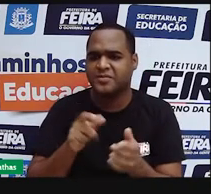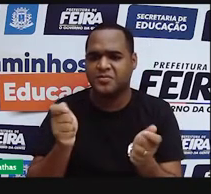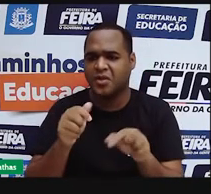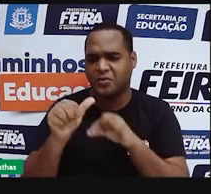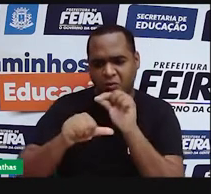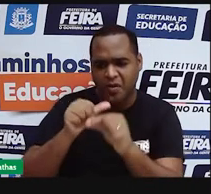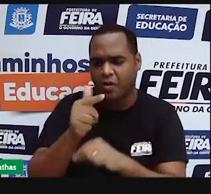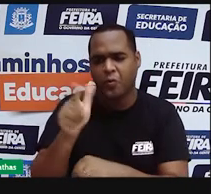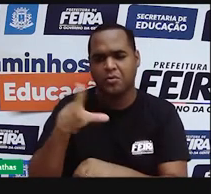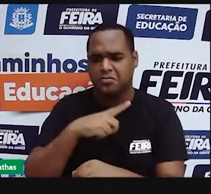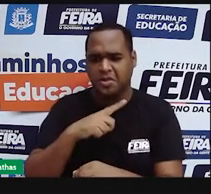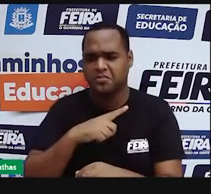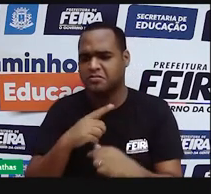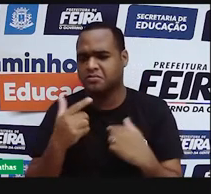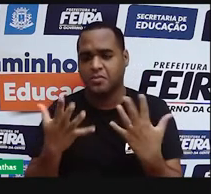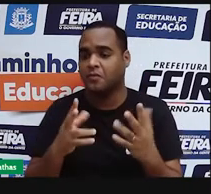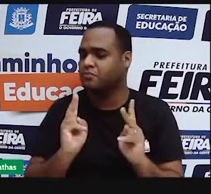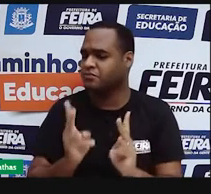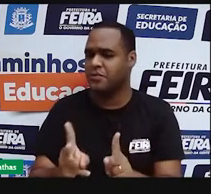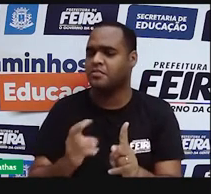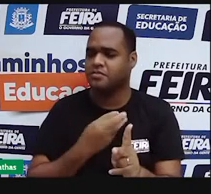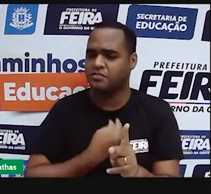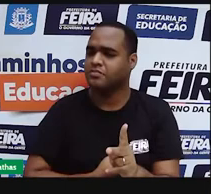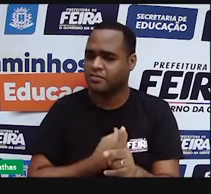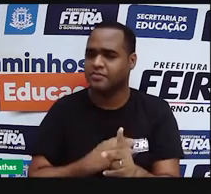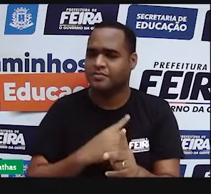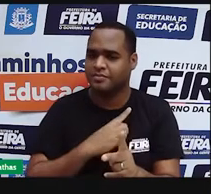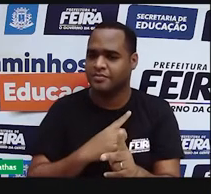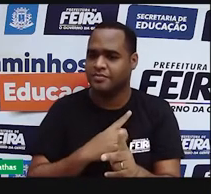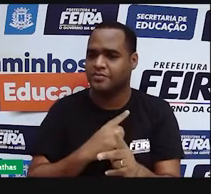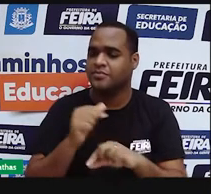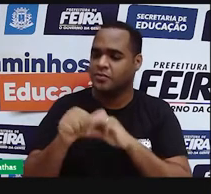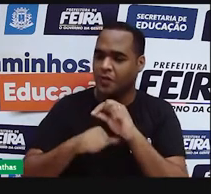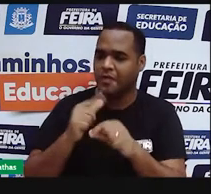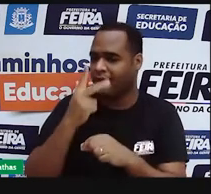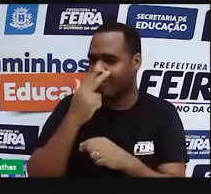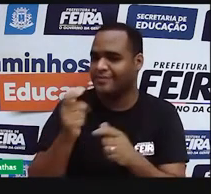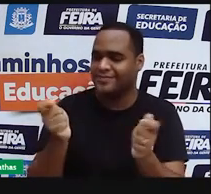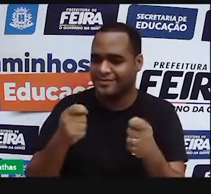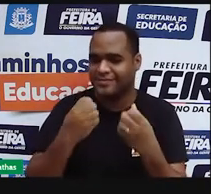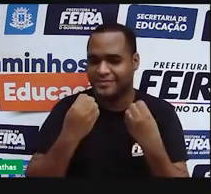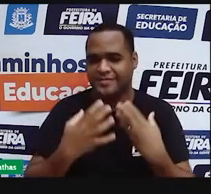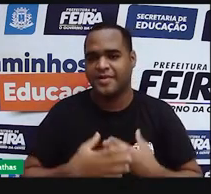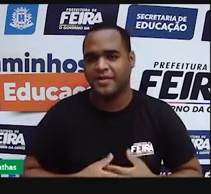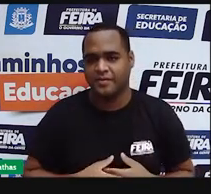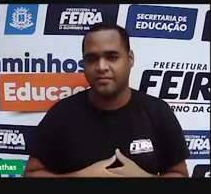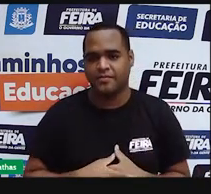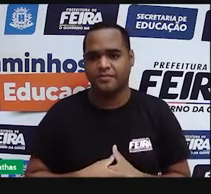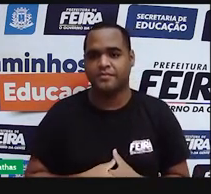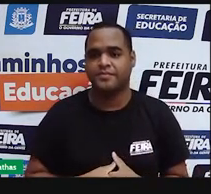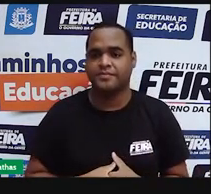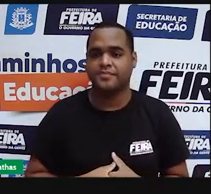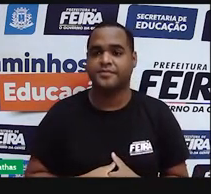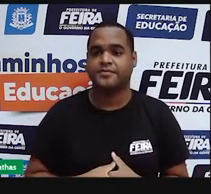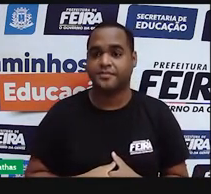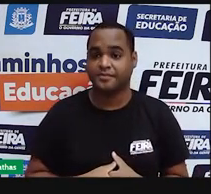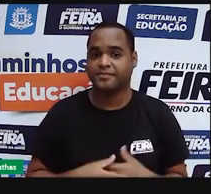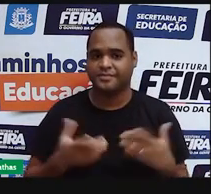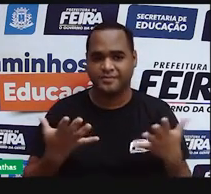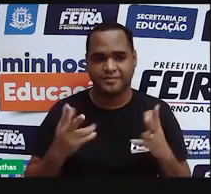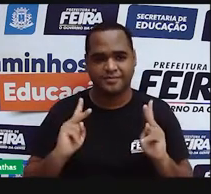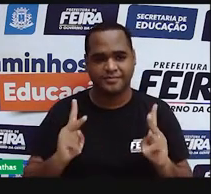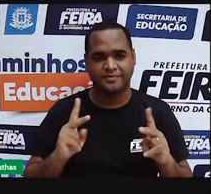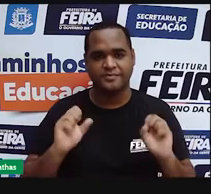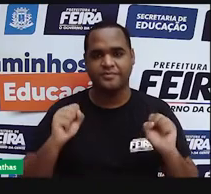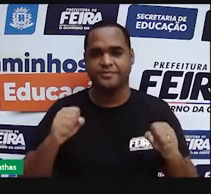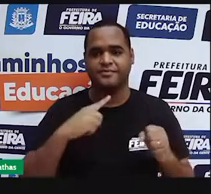continuou sendo átomo mesmo, mesmo significando partícula indivisível. E agora a gente vai continuar os nossos